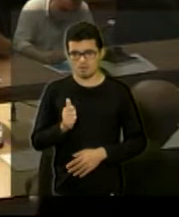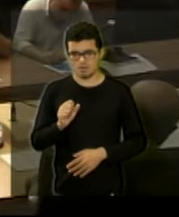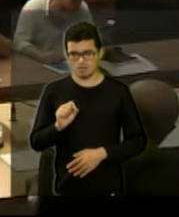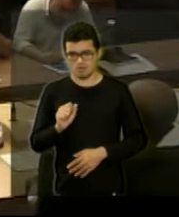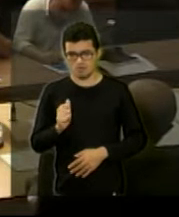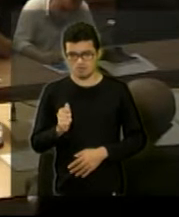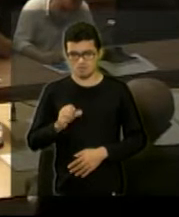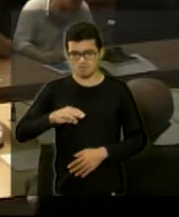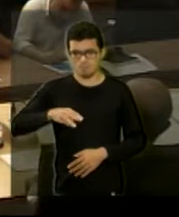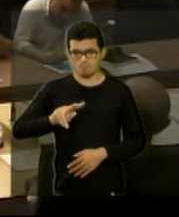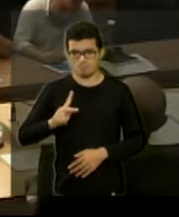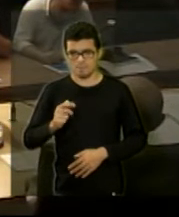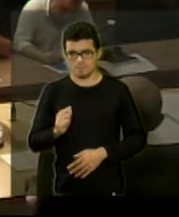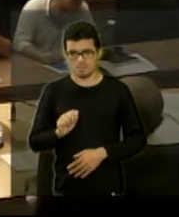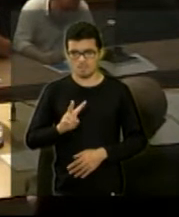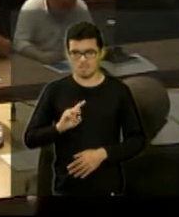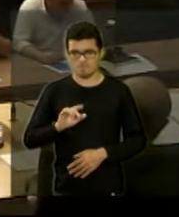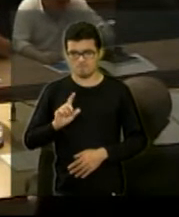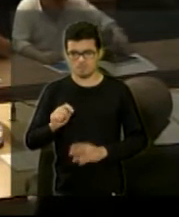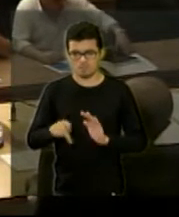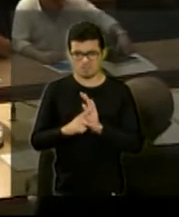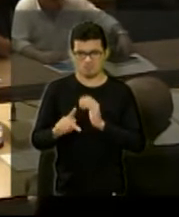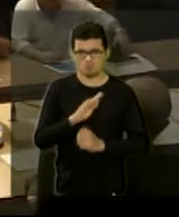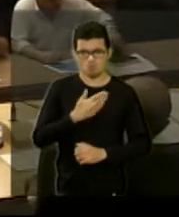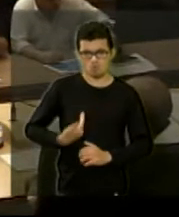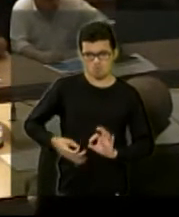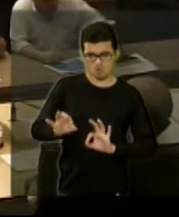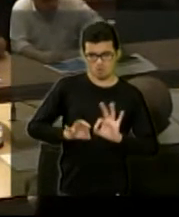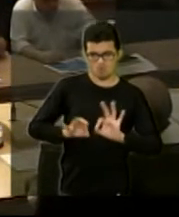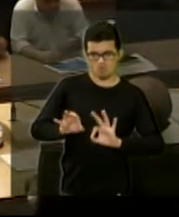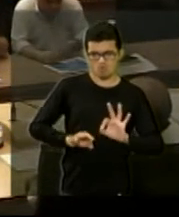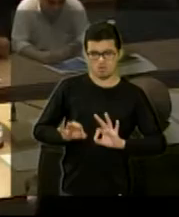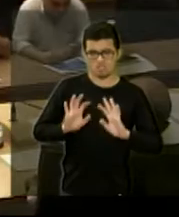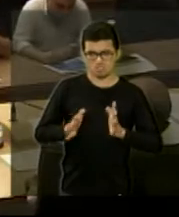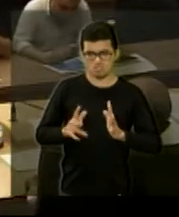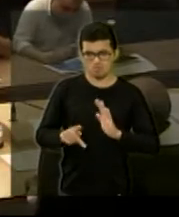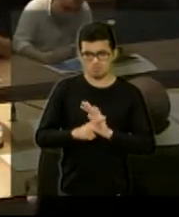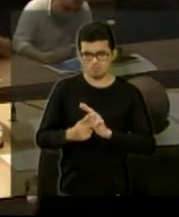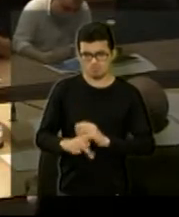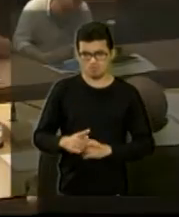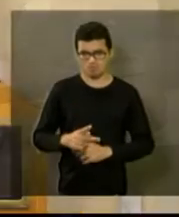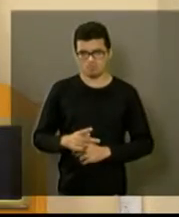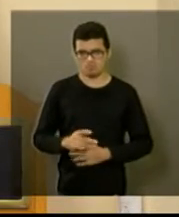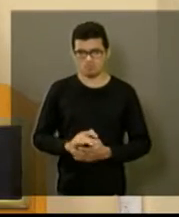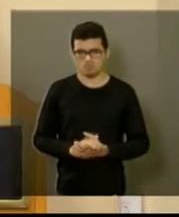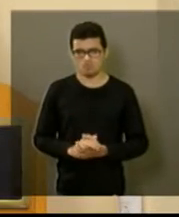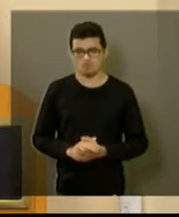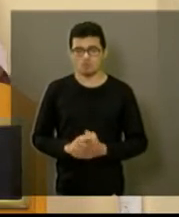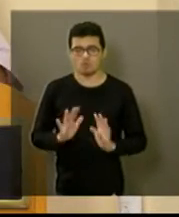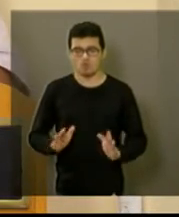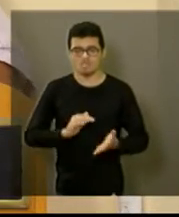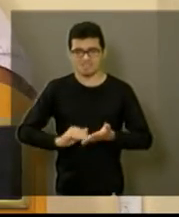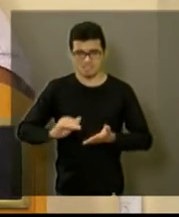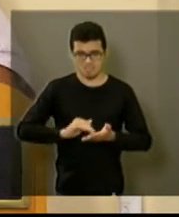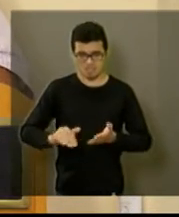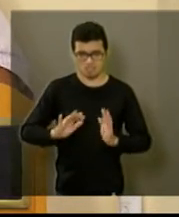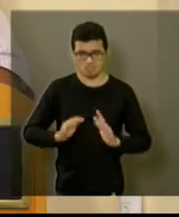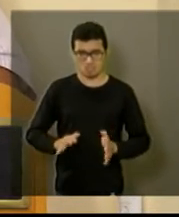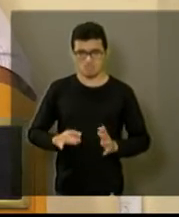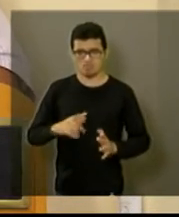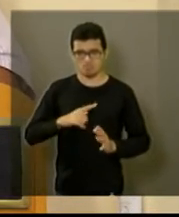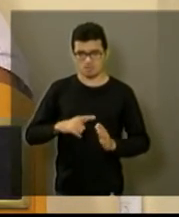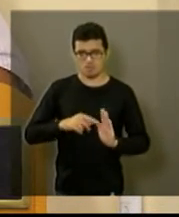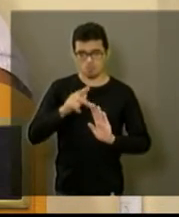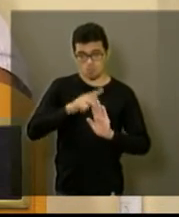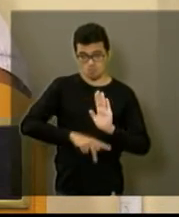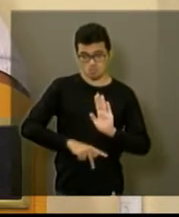Governo Federal, algum planejamento, já alguma coisa no sentido? A secretaria, nós estamos trabalhando em cima dos projetos que já